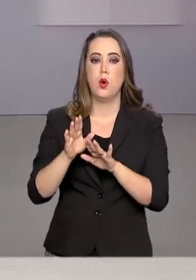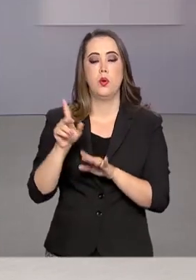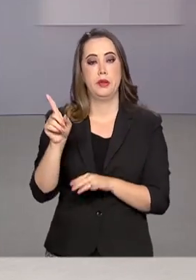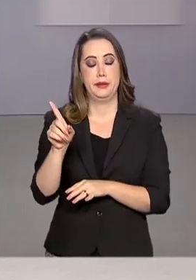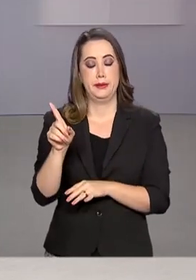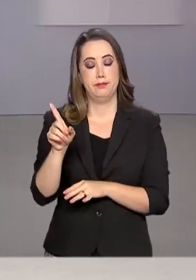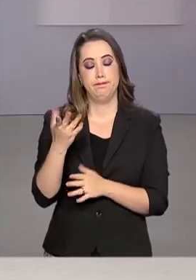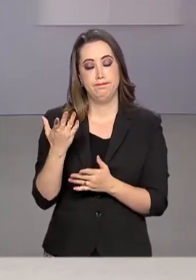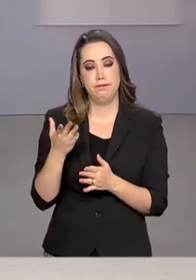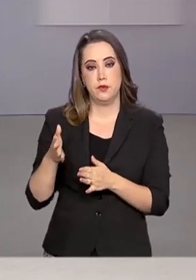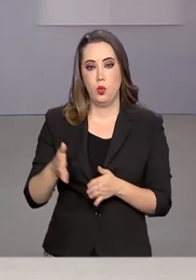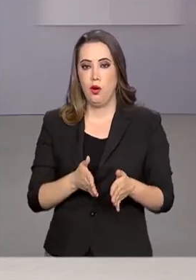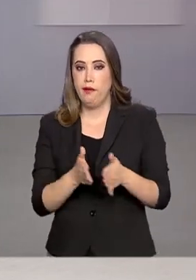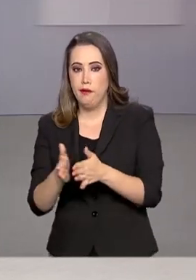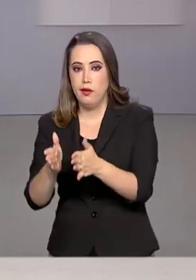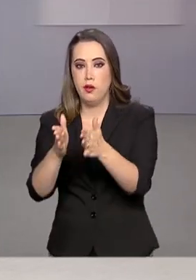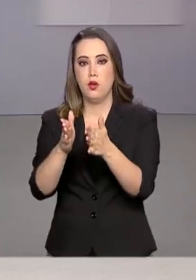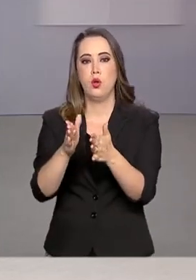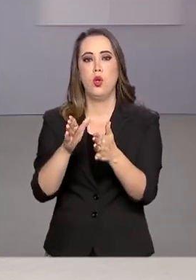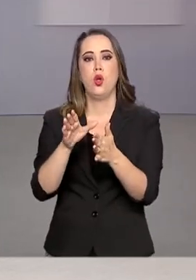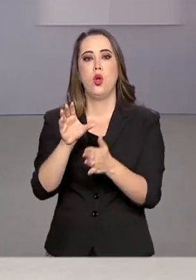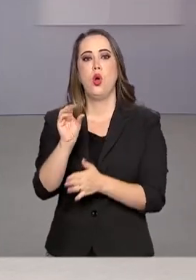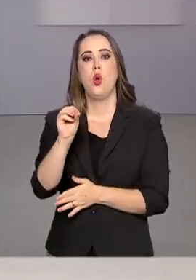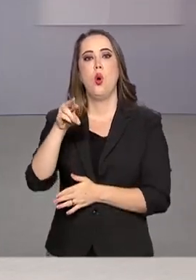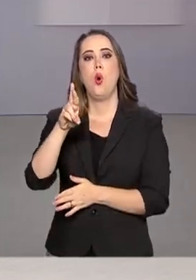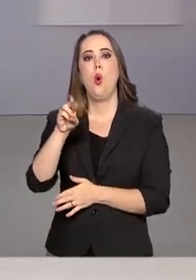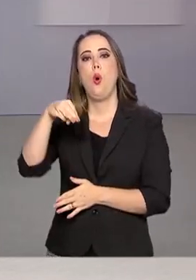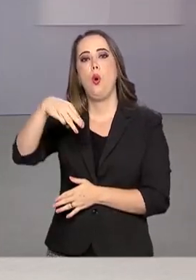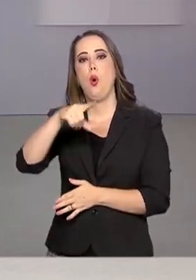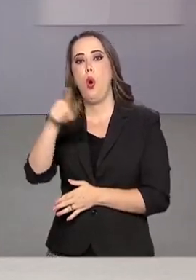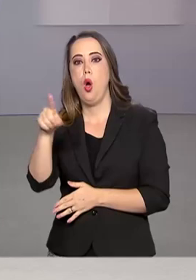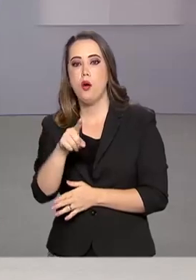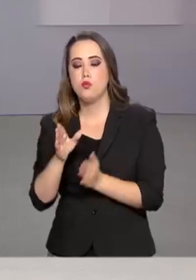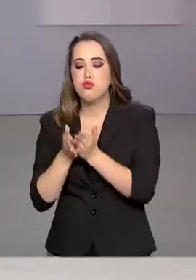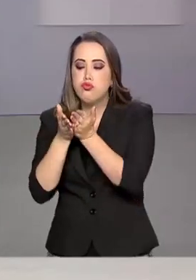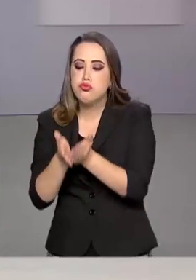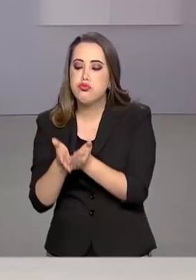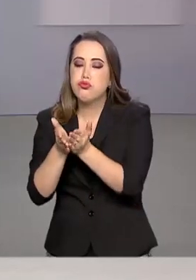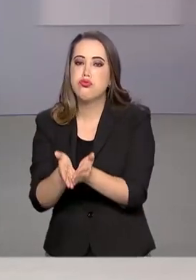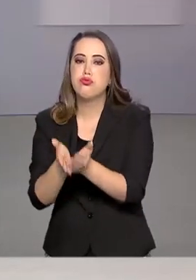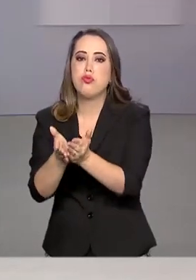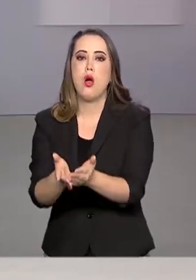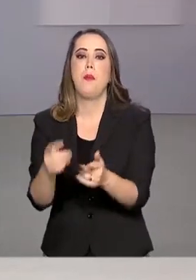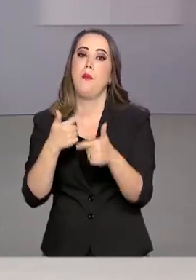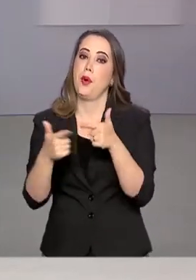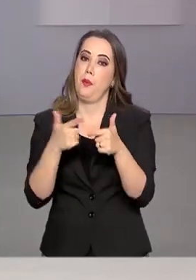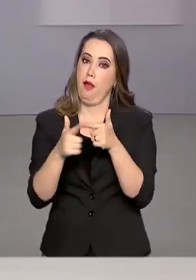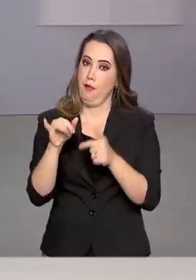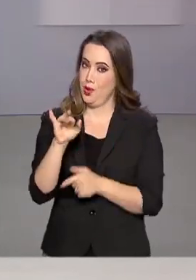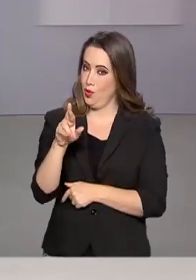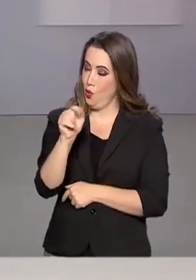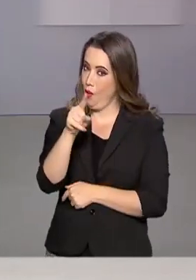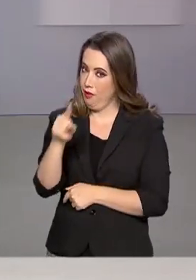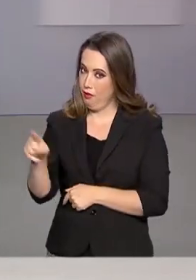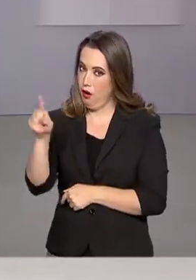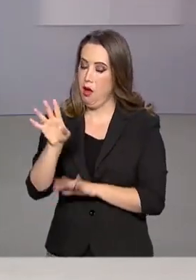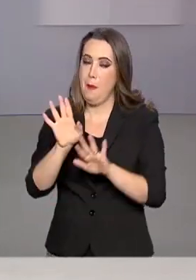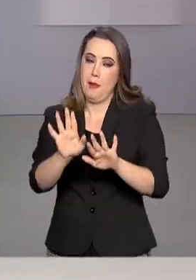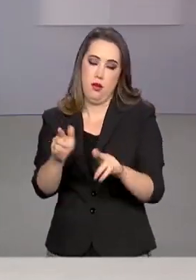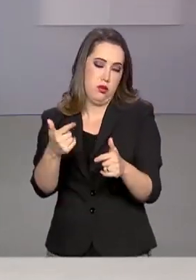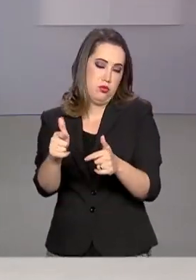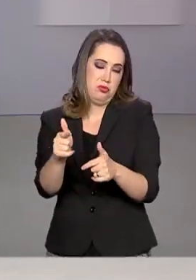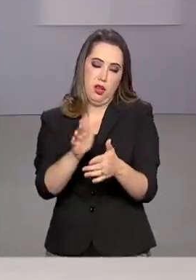o trânsito de navios pelo Estreito de Hormuz, no Oriente Médio, por causa da crise no Irã. Segundo a empresa, a medida não trará qualquer